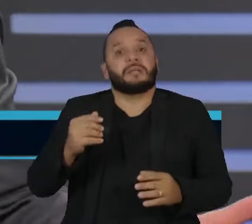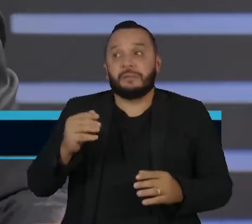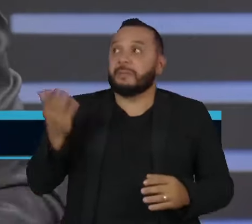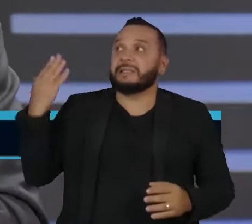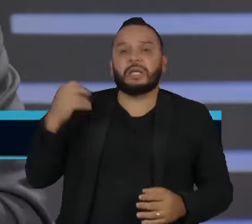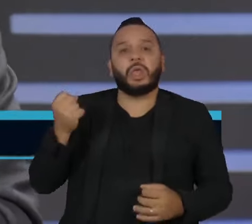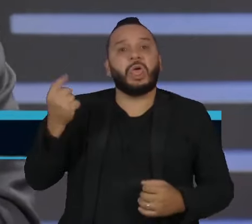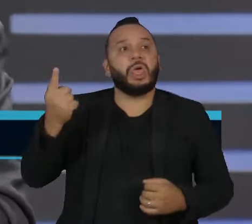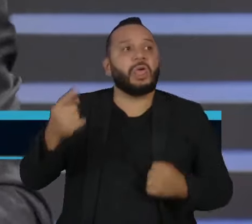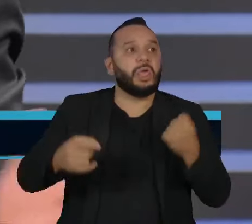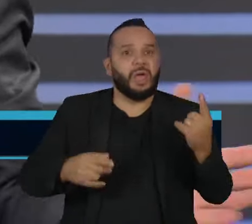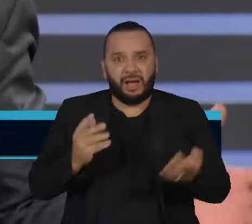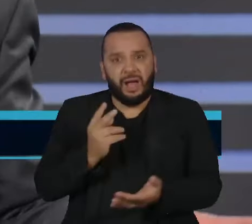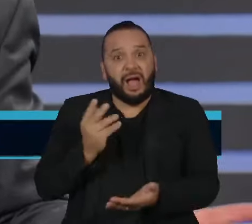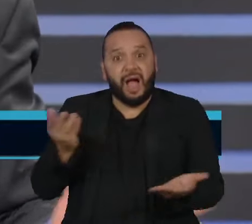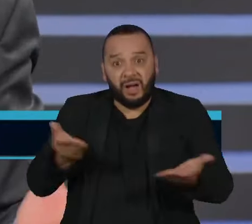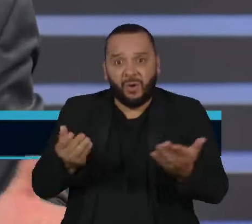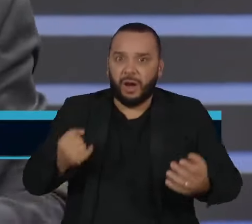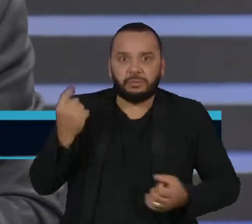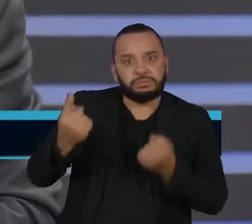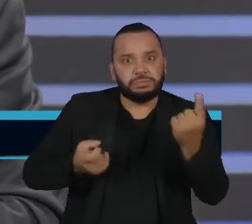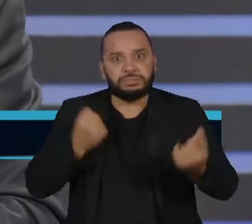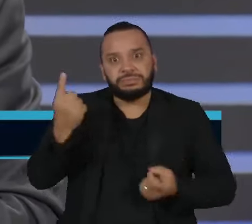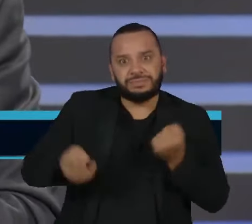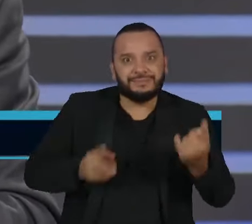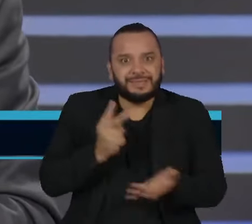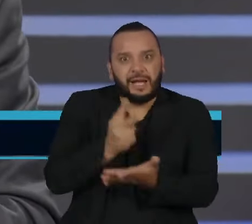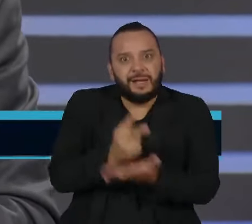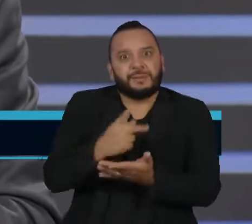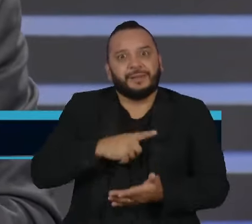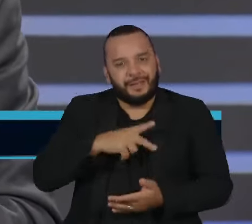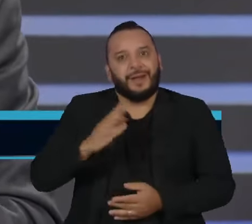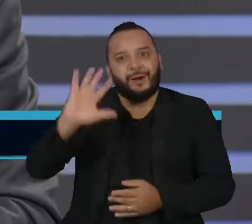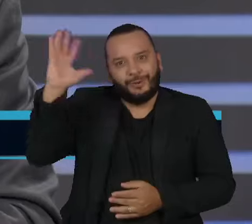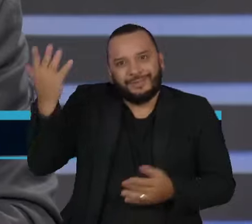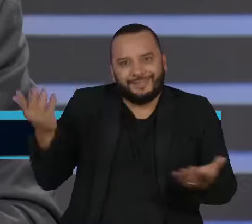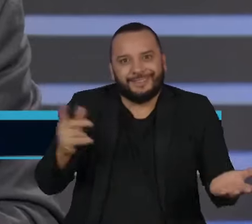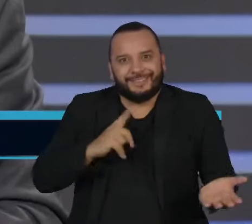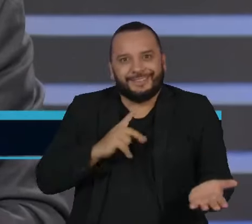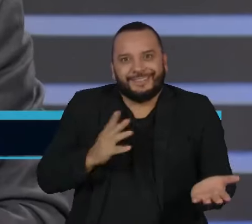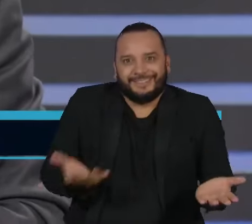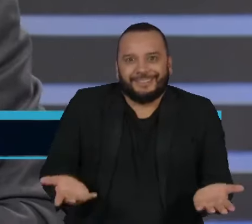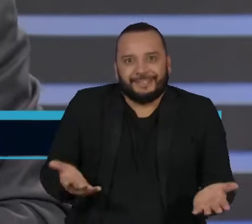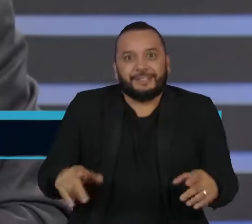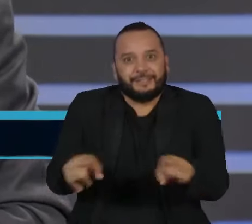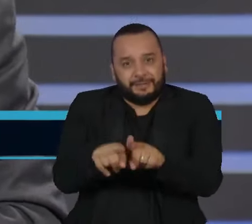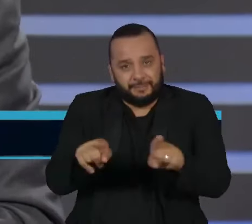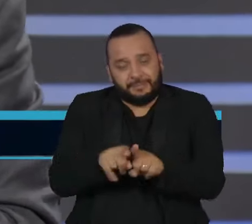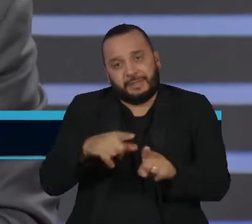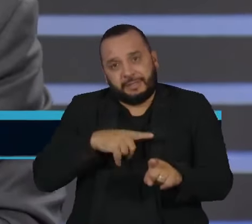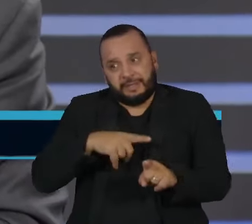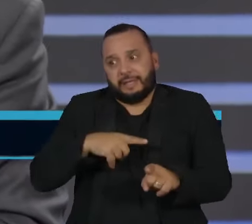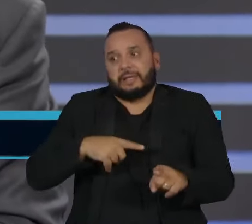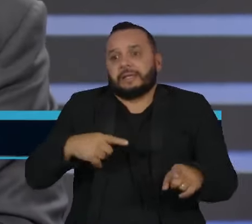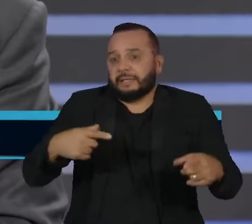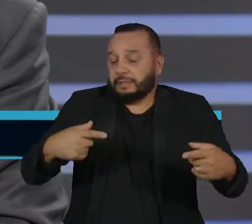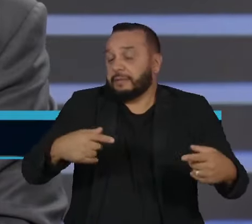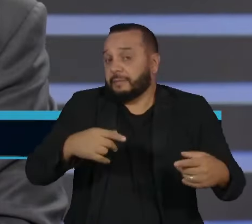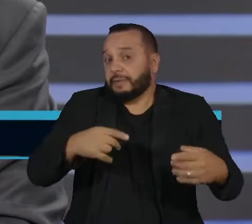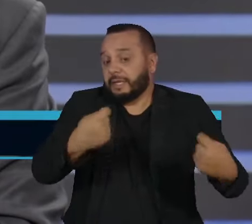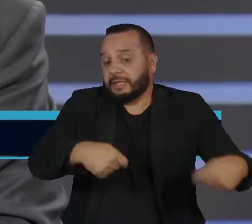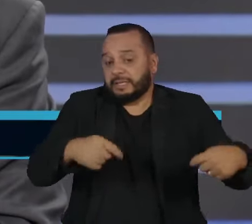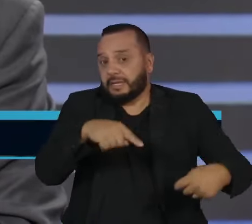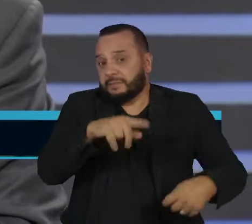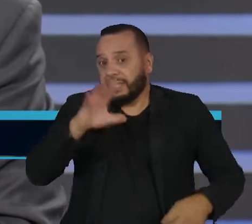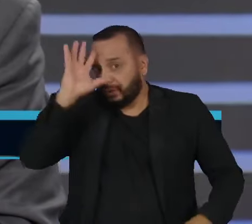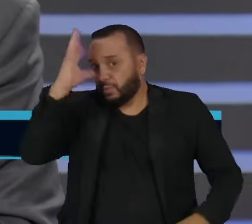devido às mudanças climáticas. Então, eu acredito que há uma demanda para essa mudança, mas não há solução sem um envolvimento do